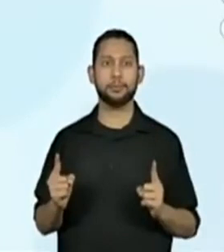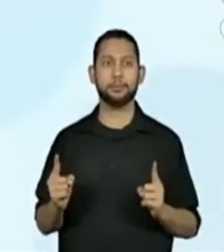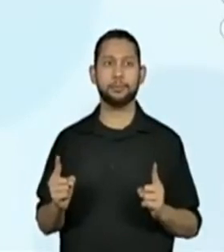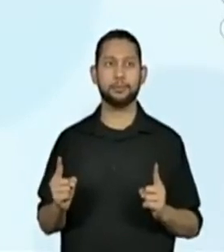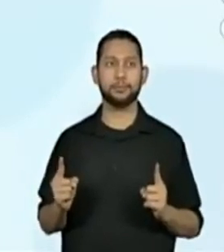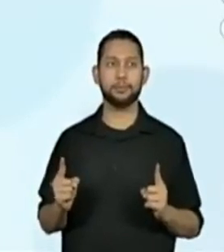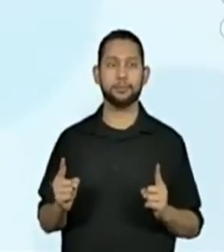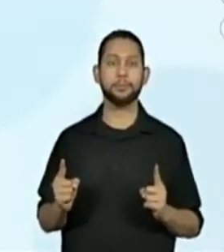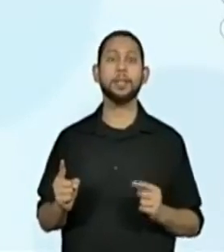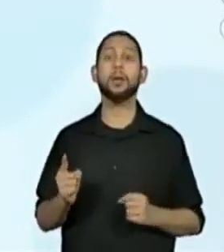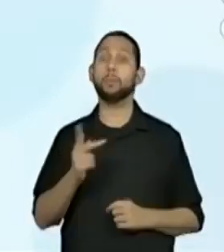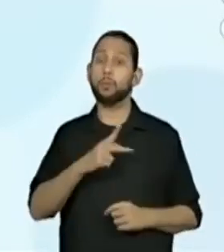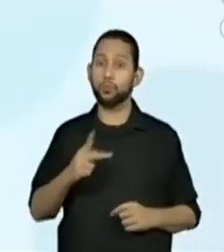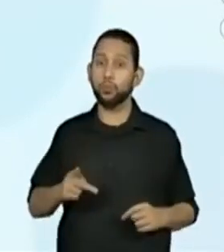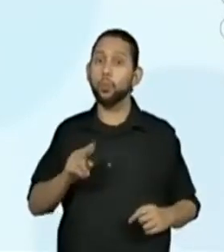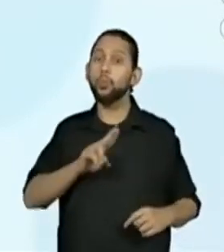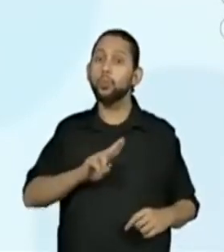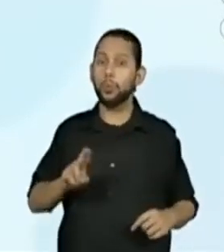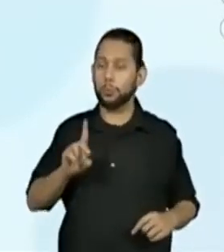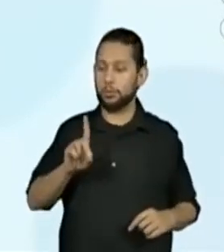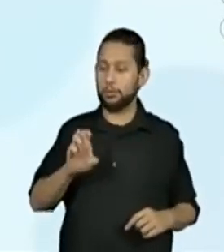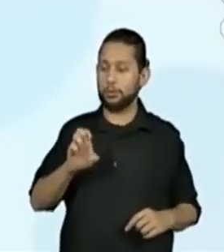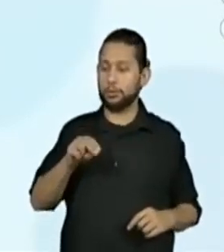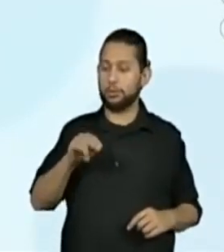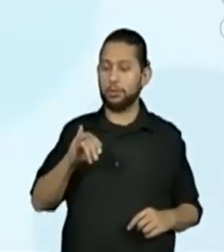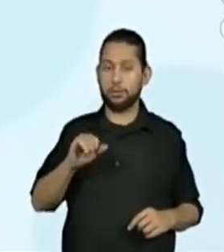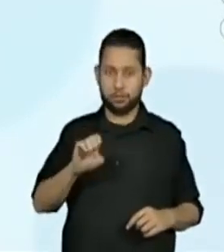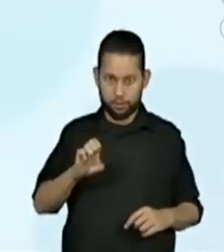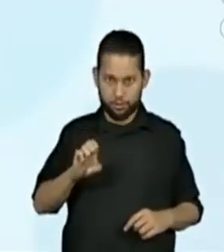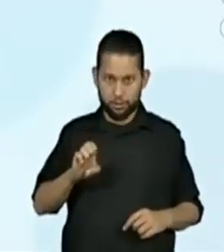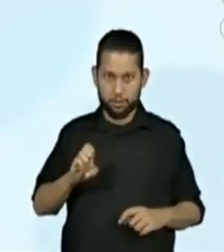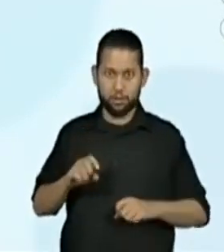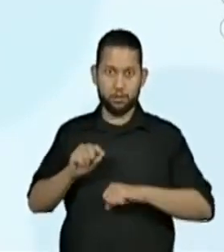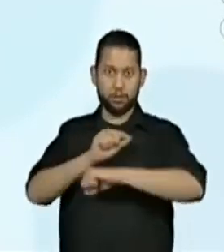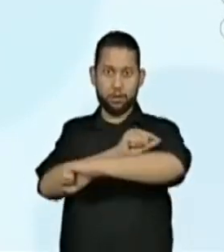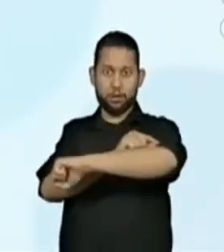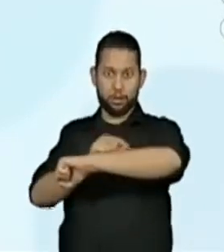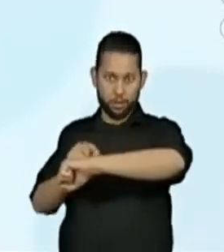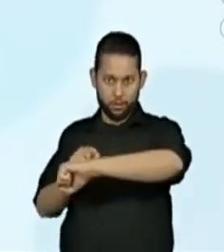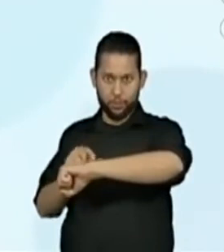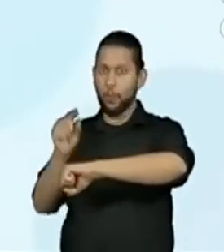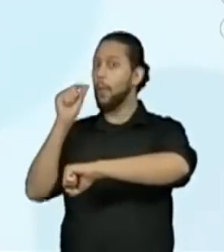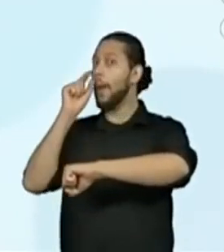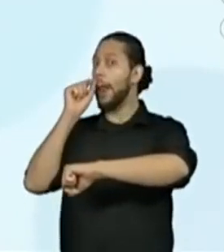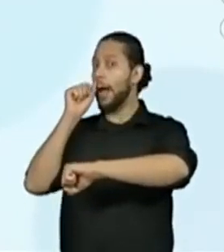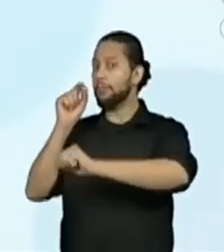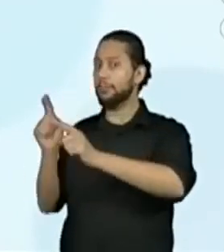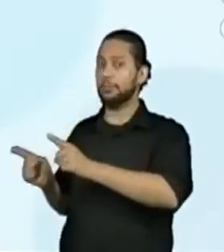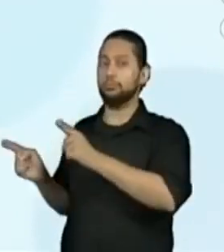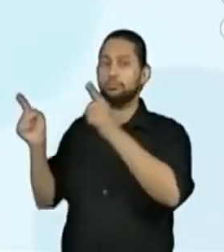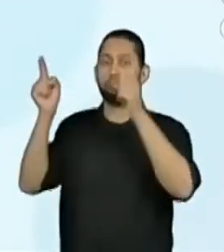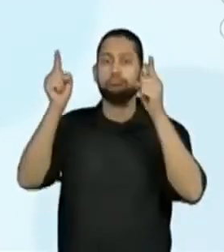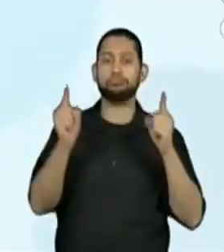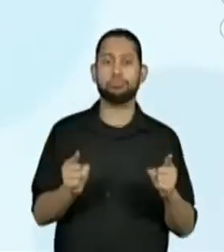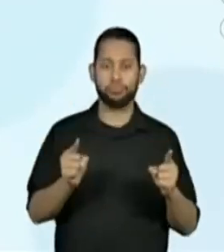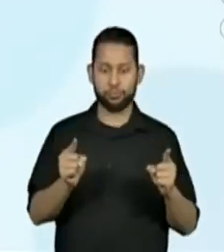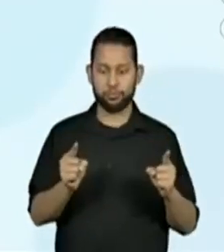A professora Denise representou na régua o comprimento de um lápis.